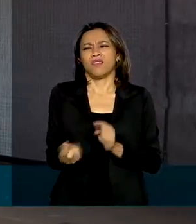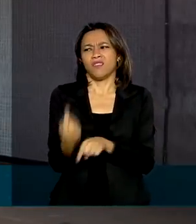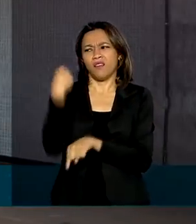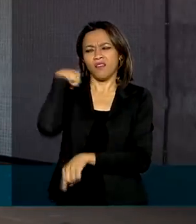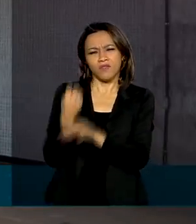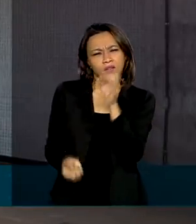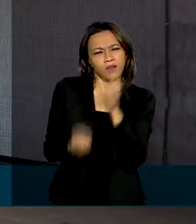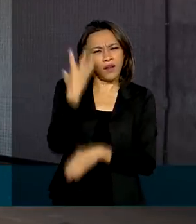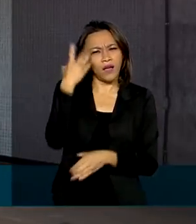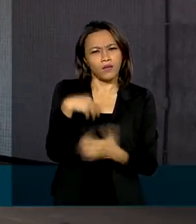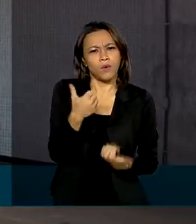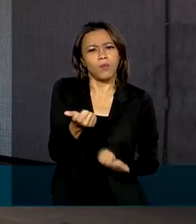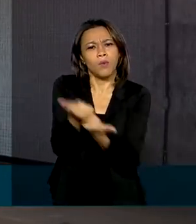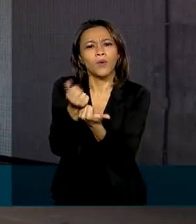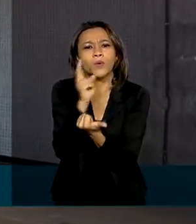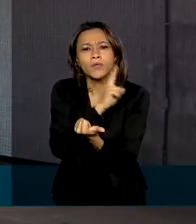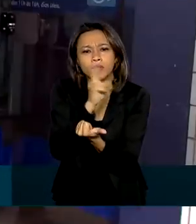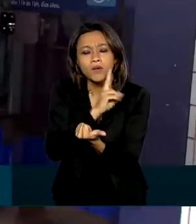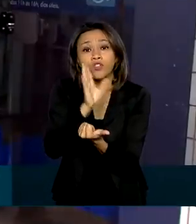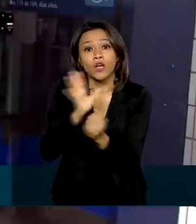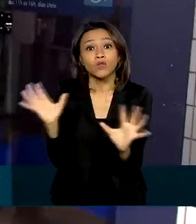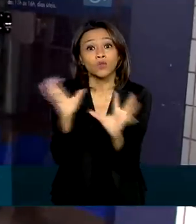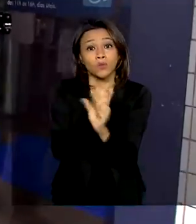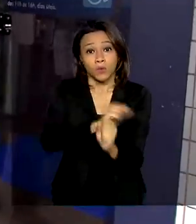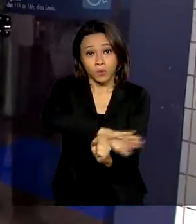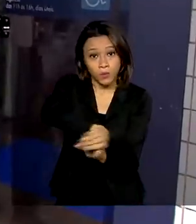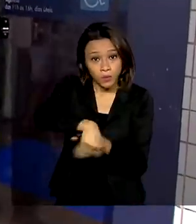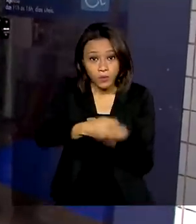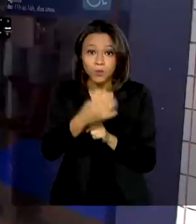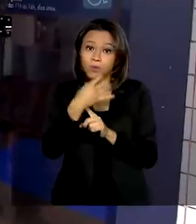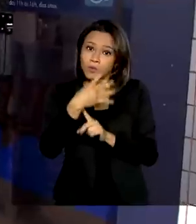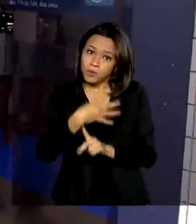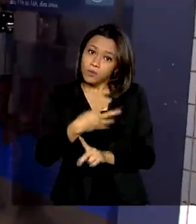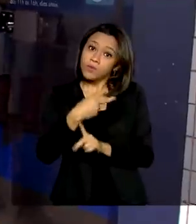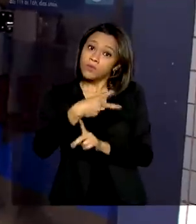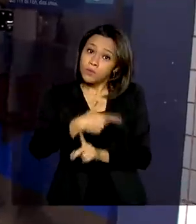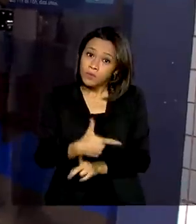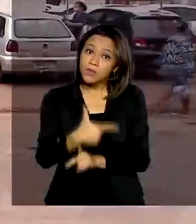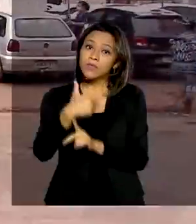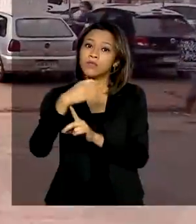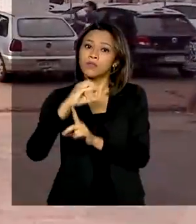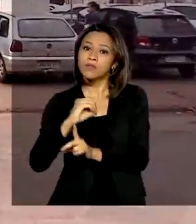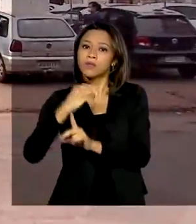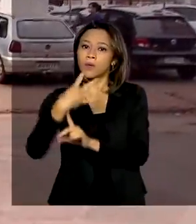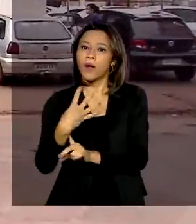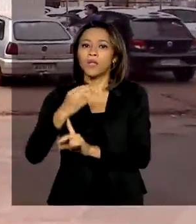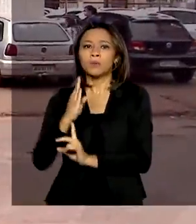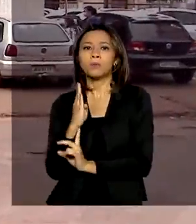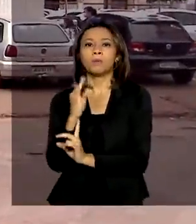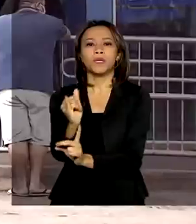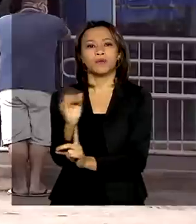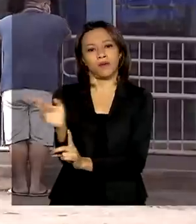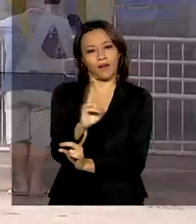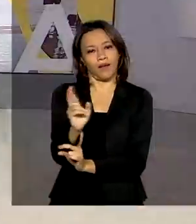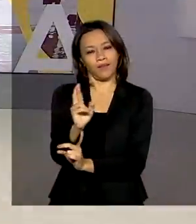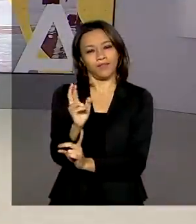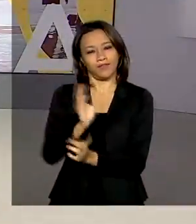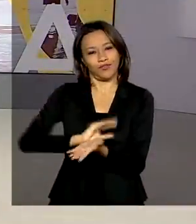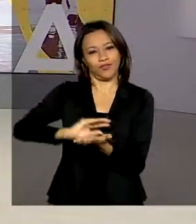criado, o auxílio emergencial já totaliza cerca de 204 bilhões de reais liberados pelo governo.